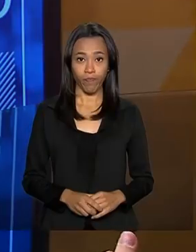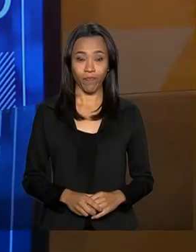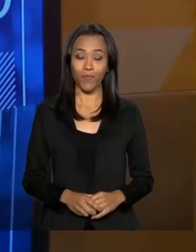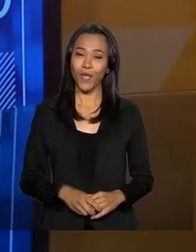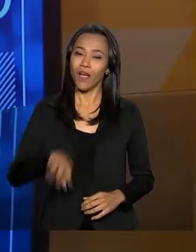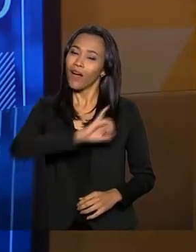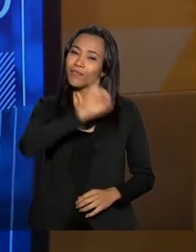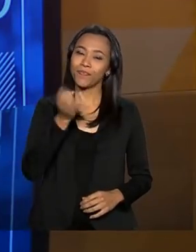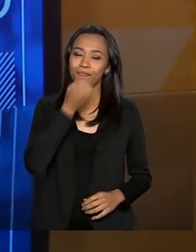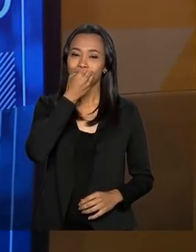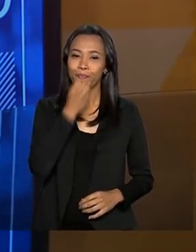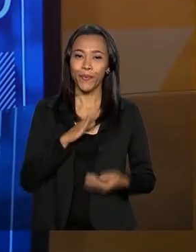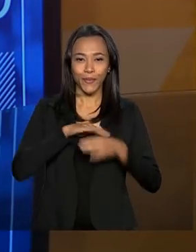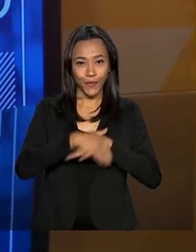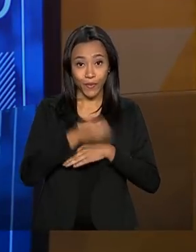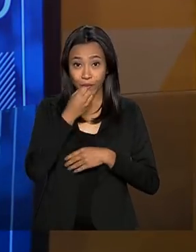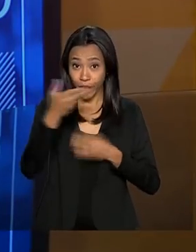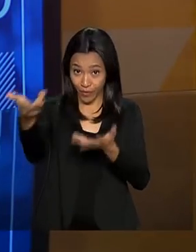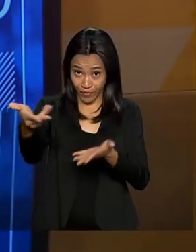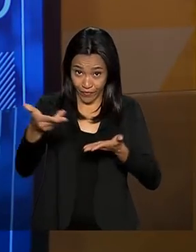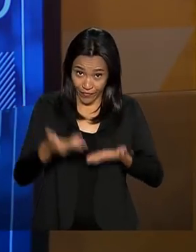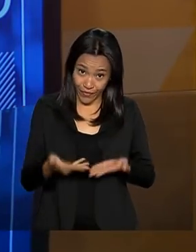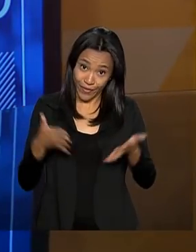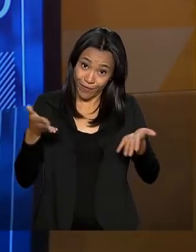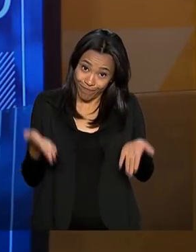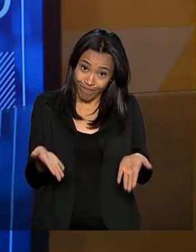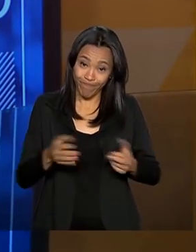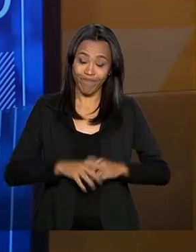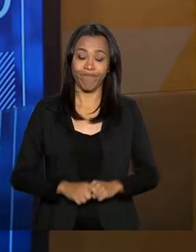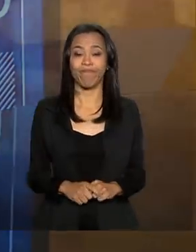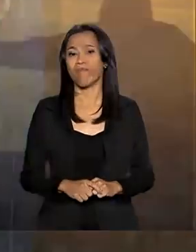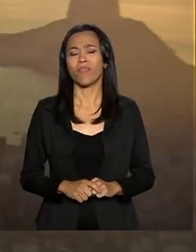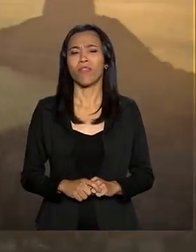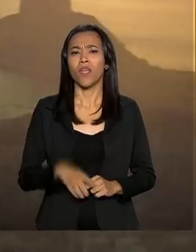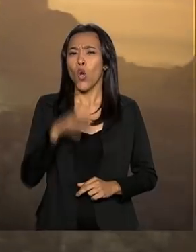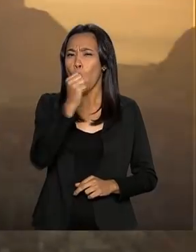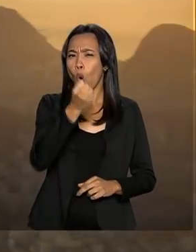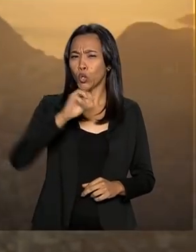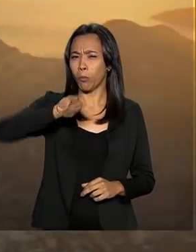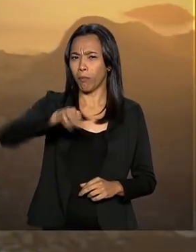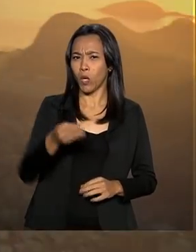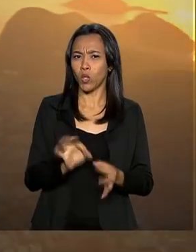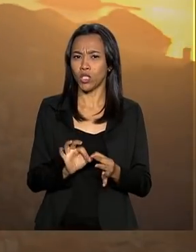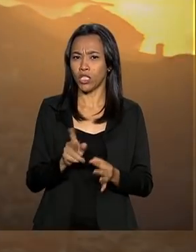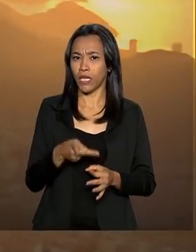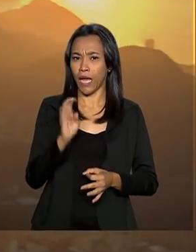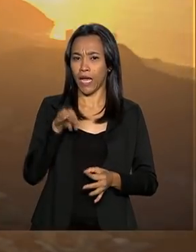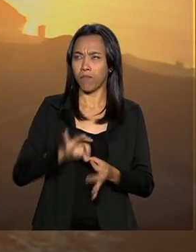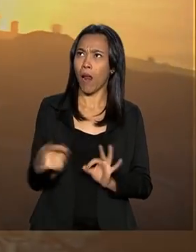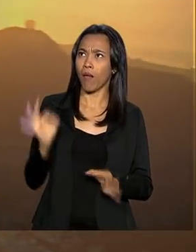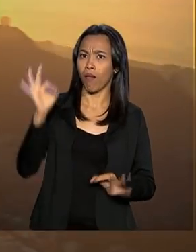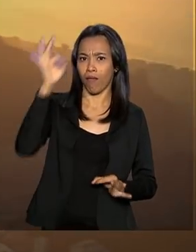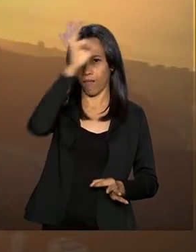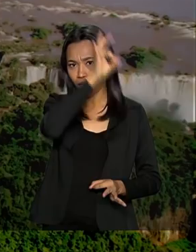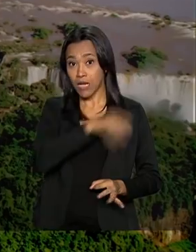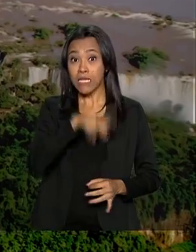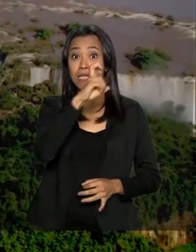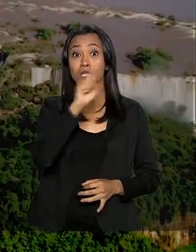Olá, boa noite e seja bem-vindo ao Brasil em Pauta. Mais de 8 milhões de quilômetros quadrados, 5